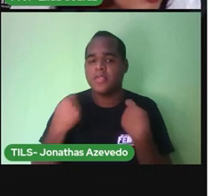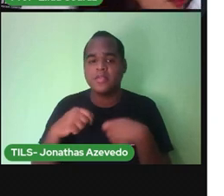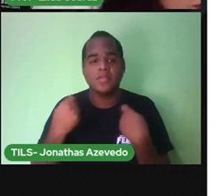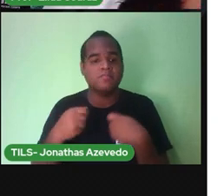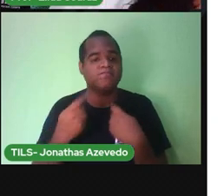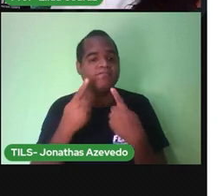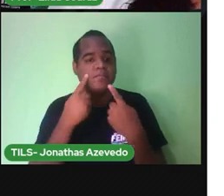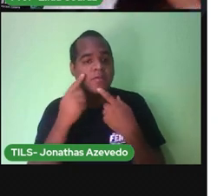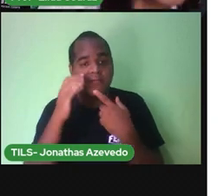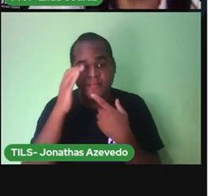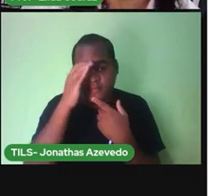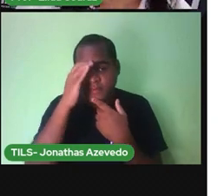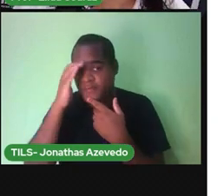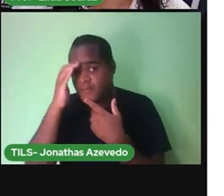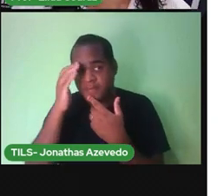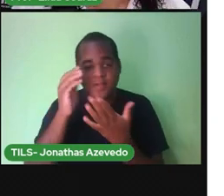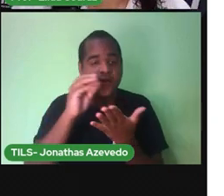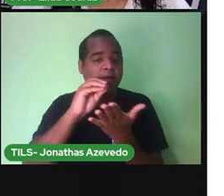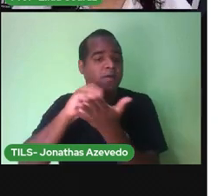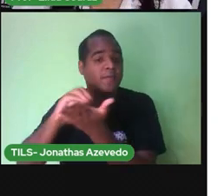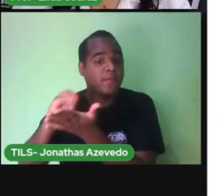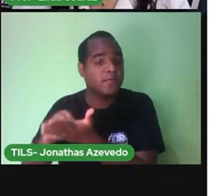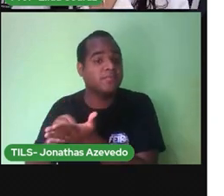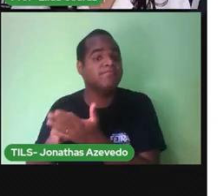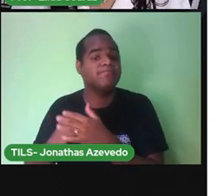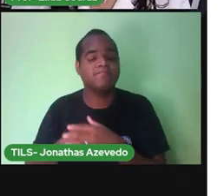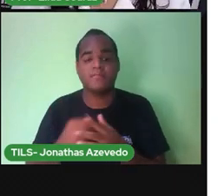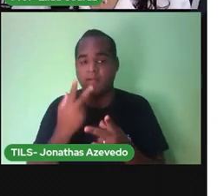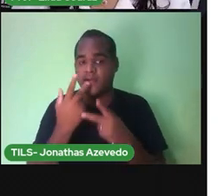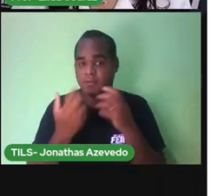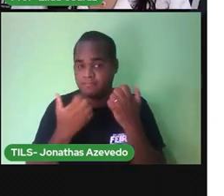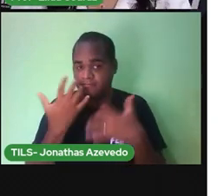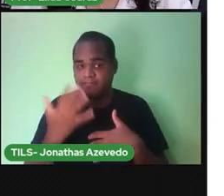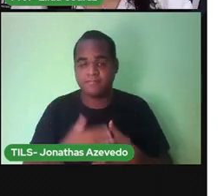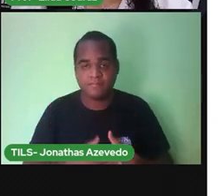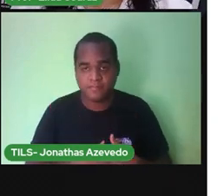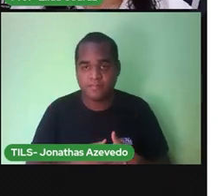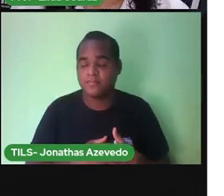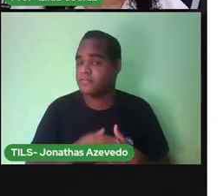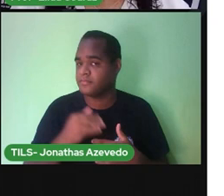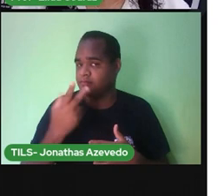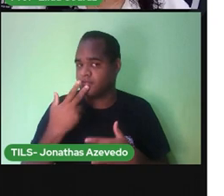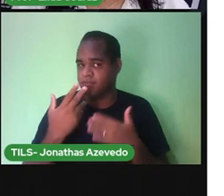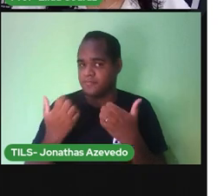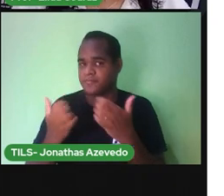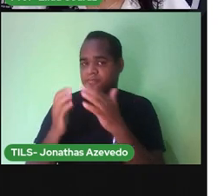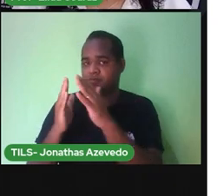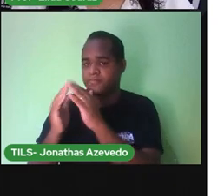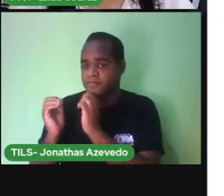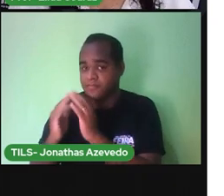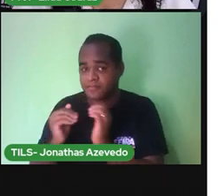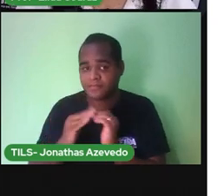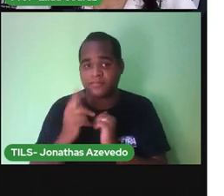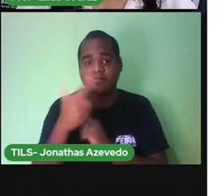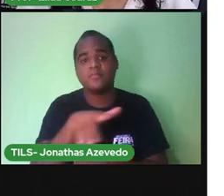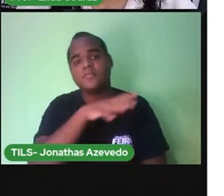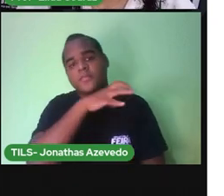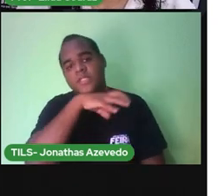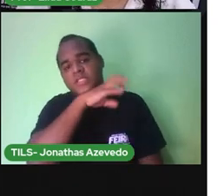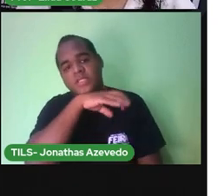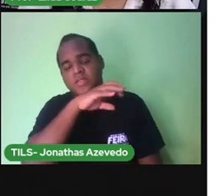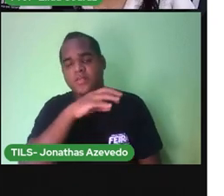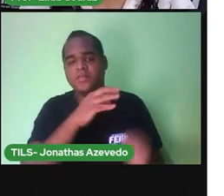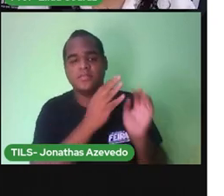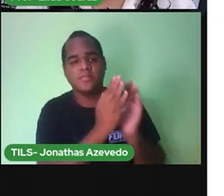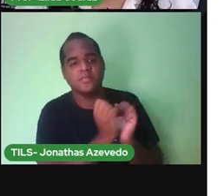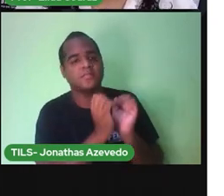e falou. Desta vez, vou chamar muitos bichos. E saiu no